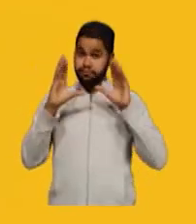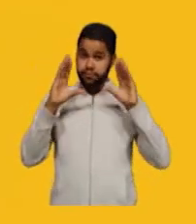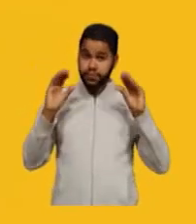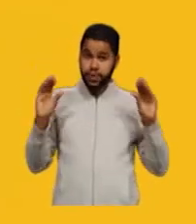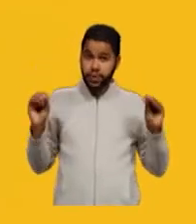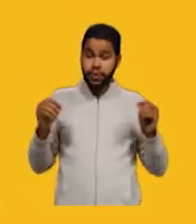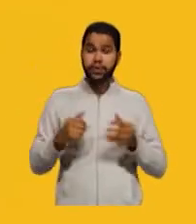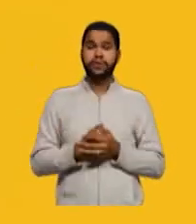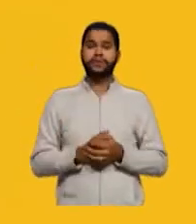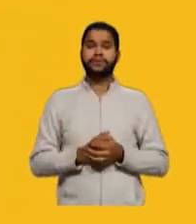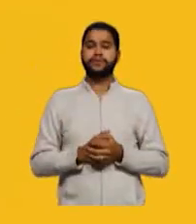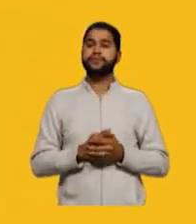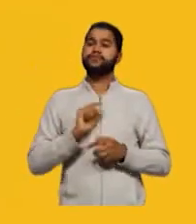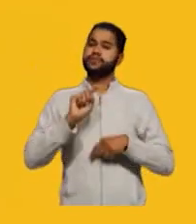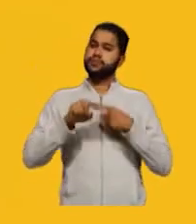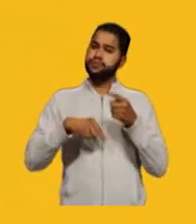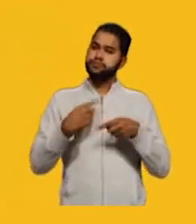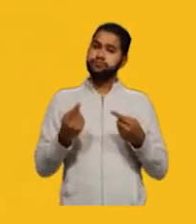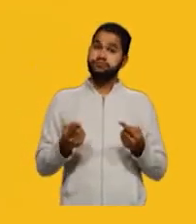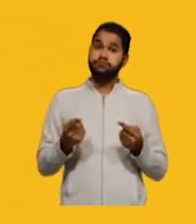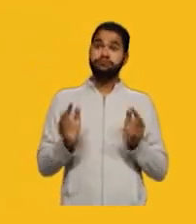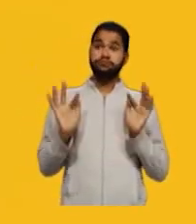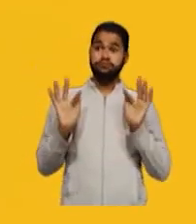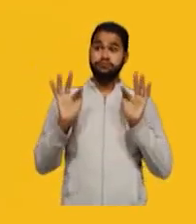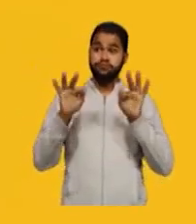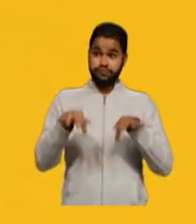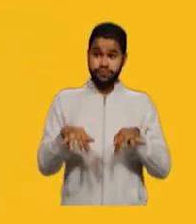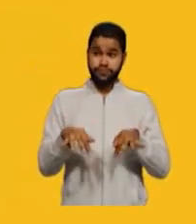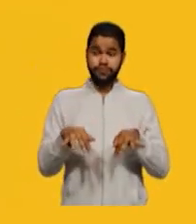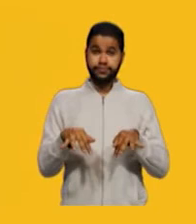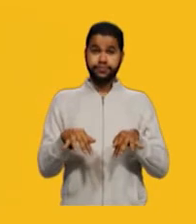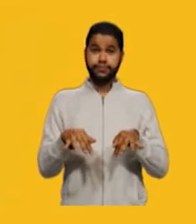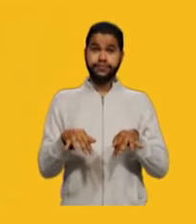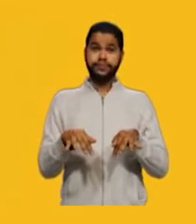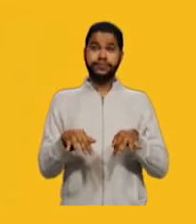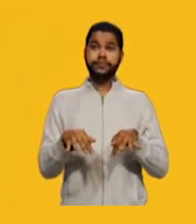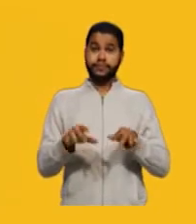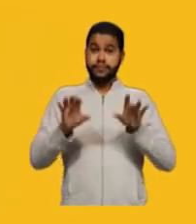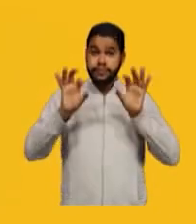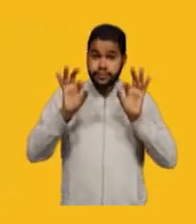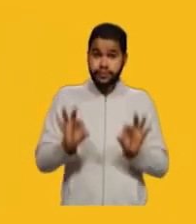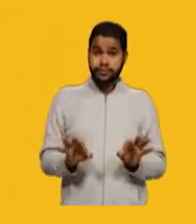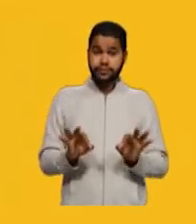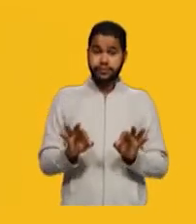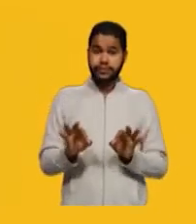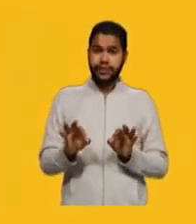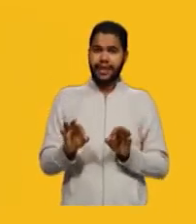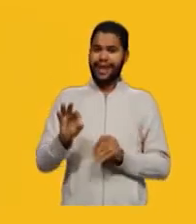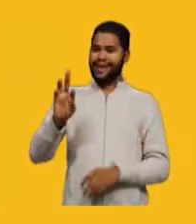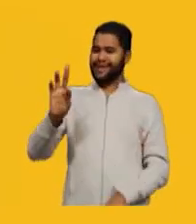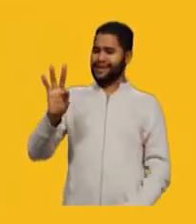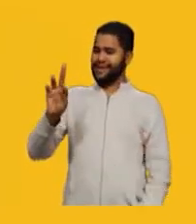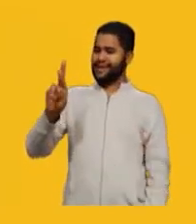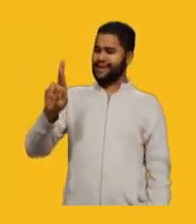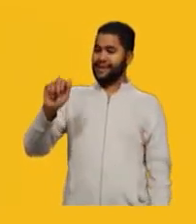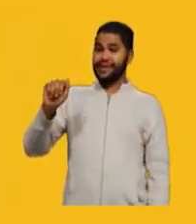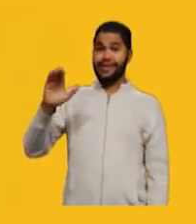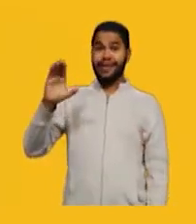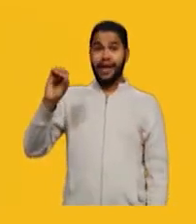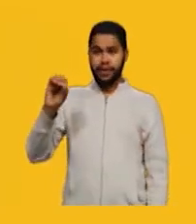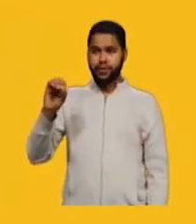E depois, para finalizar e colocar realmente na fórmula traço, eu vou